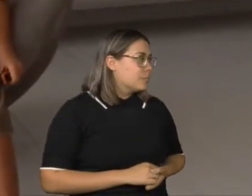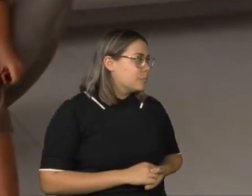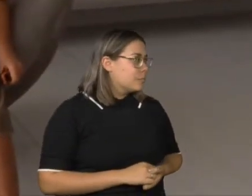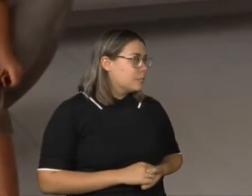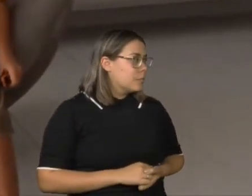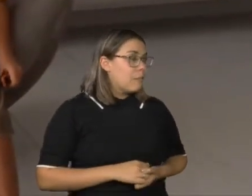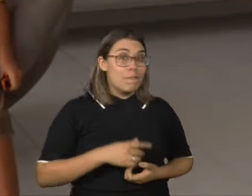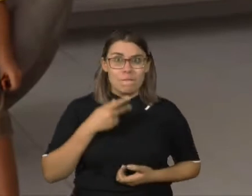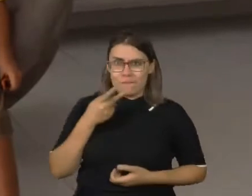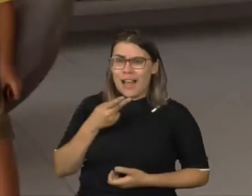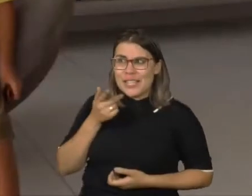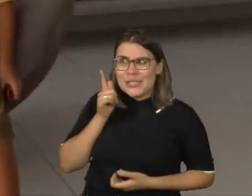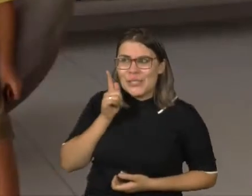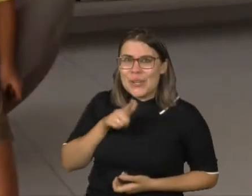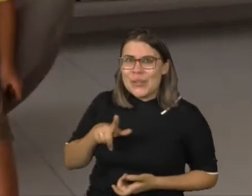Ouça, o que você consegue.